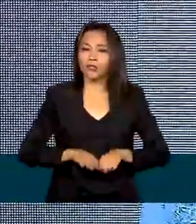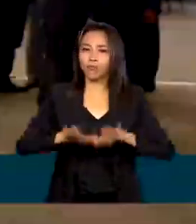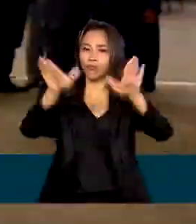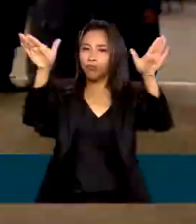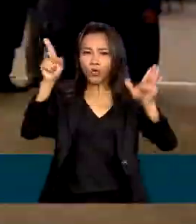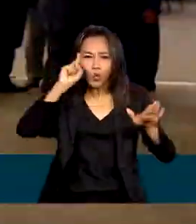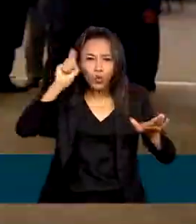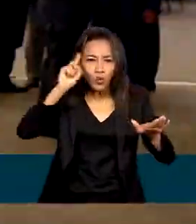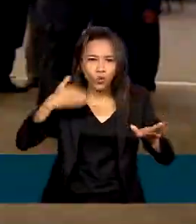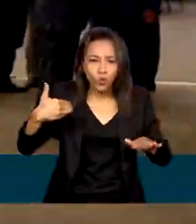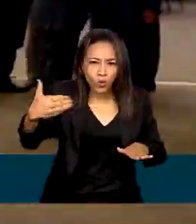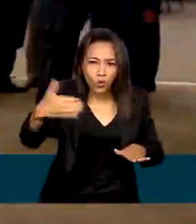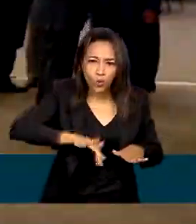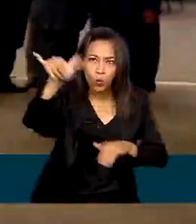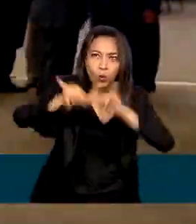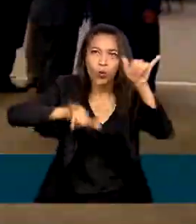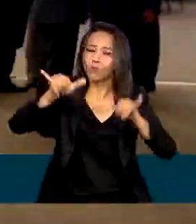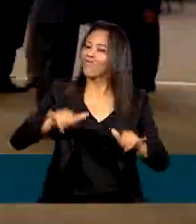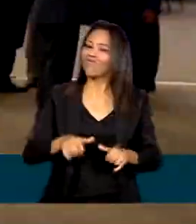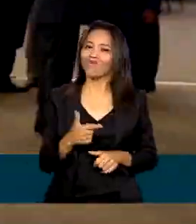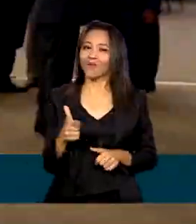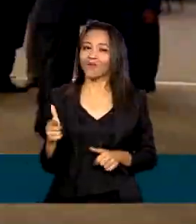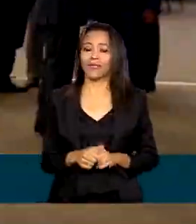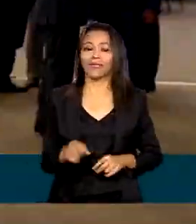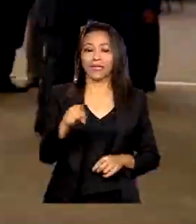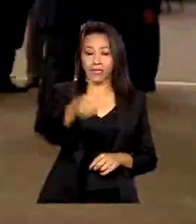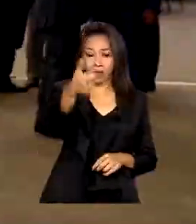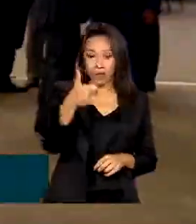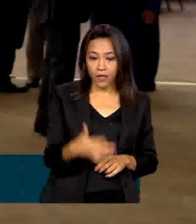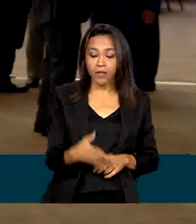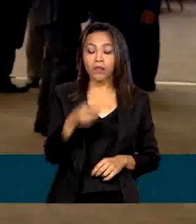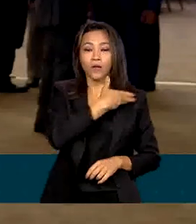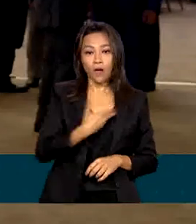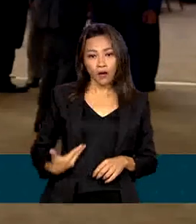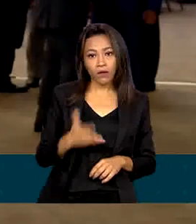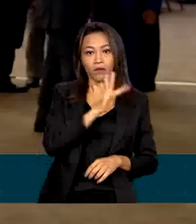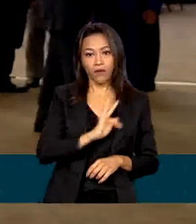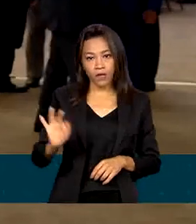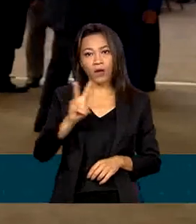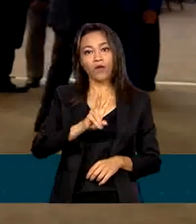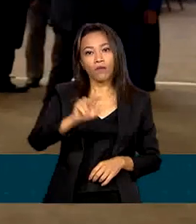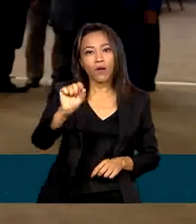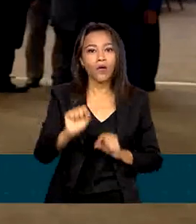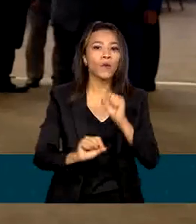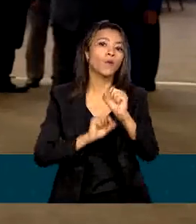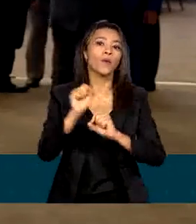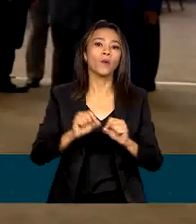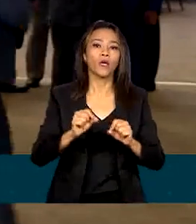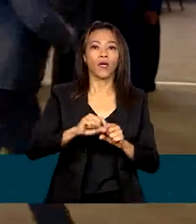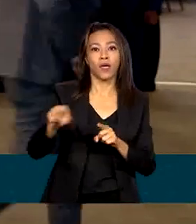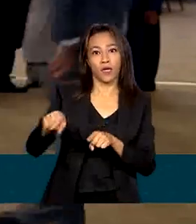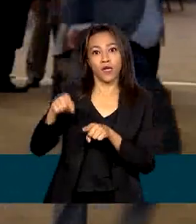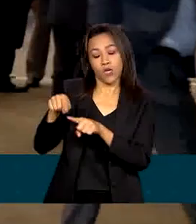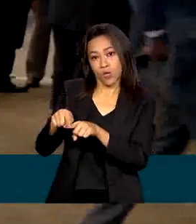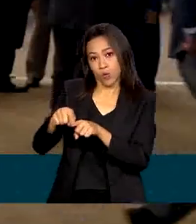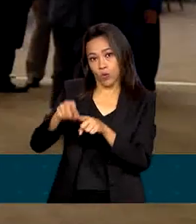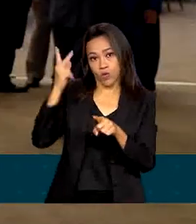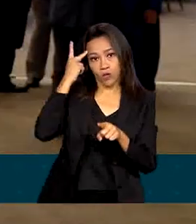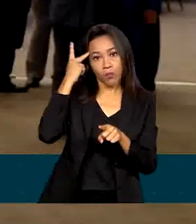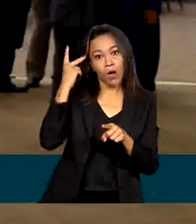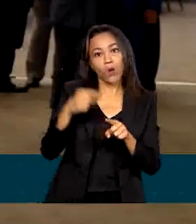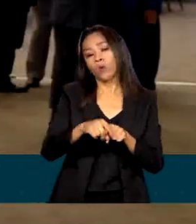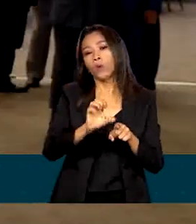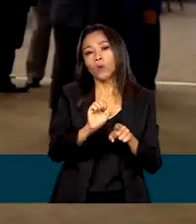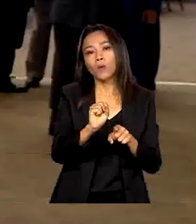cotidiana. Na área de portos, o ministro disse que o governo federal deve executar a obra do túnel submerso entre Santos e Guarujá. O